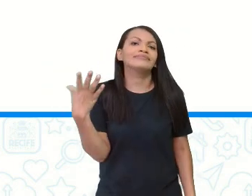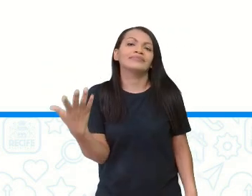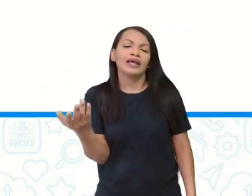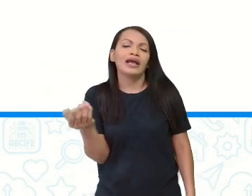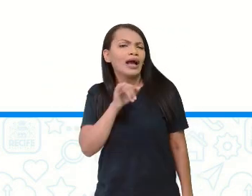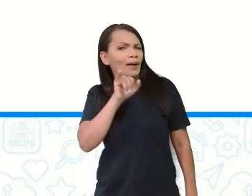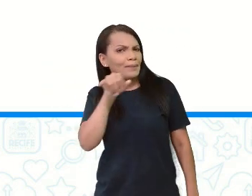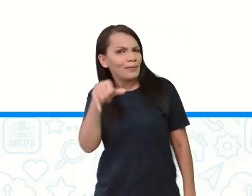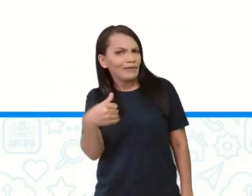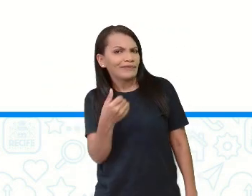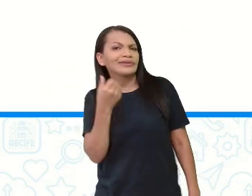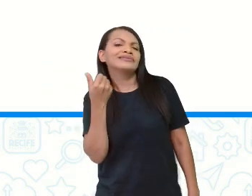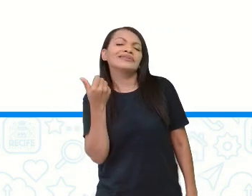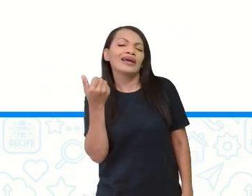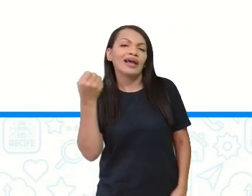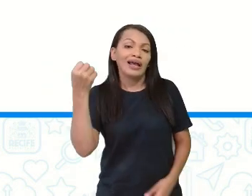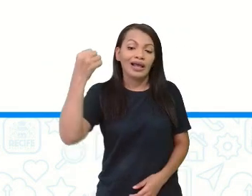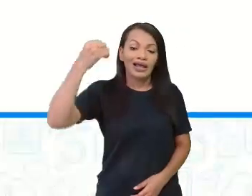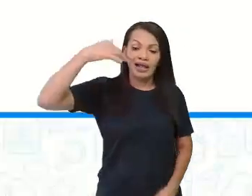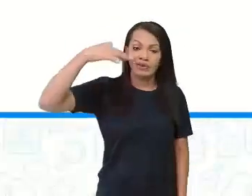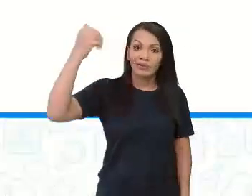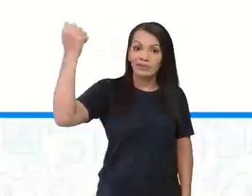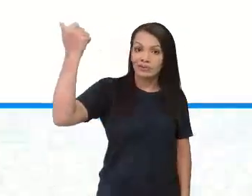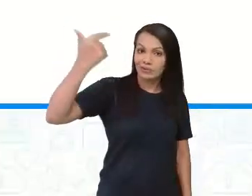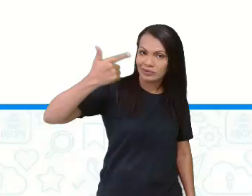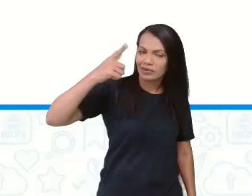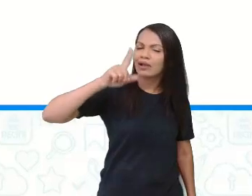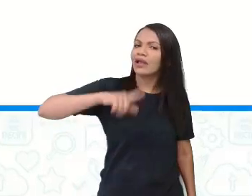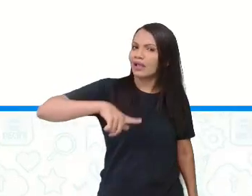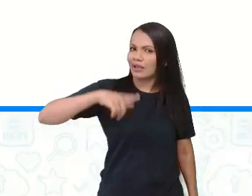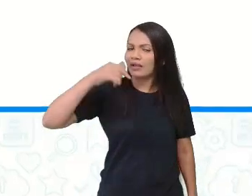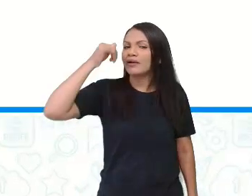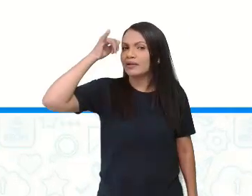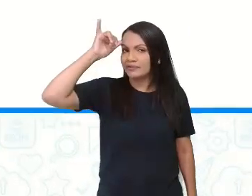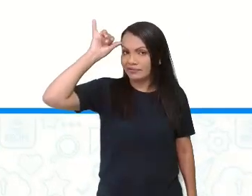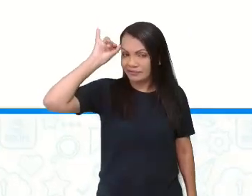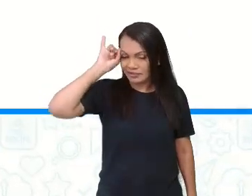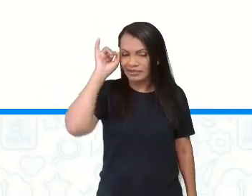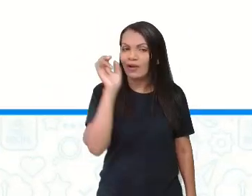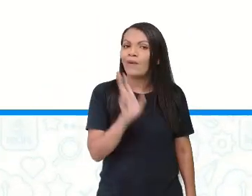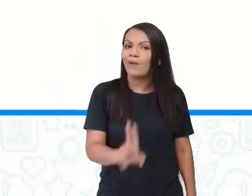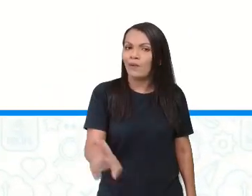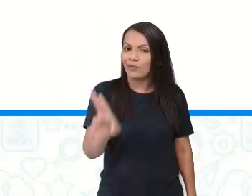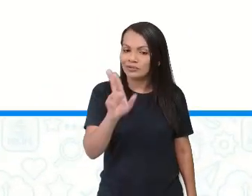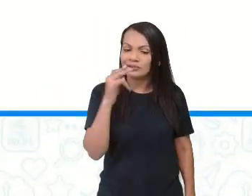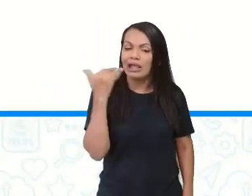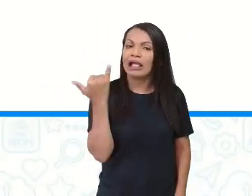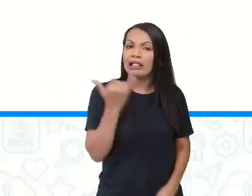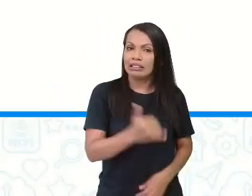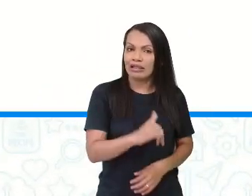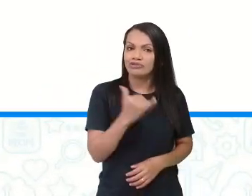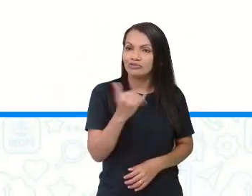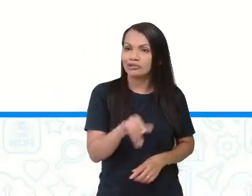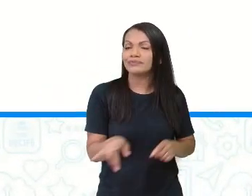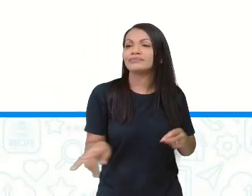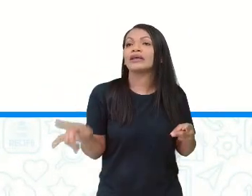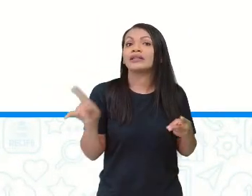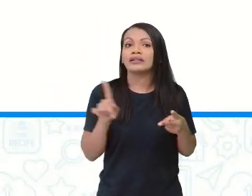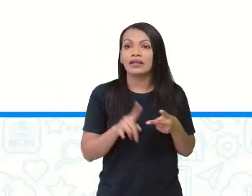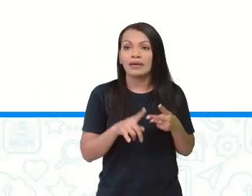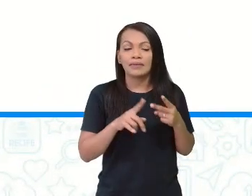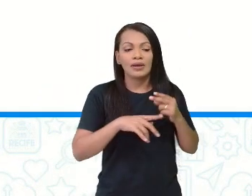Então, olha aí que ação aí também de economia, não é? Utilizar também a